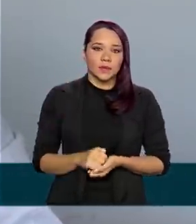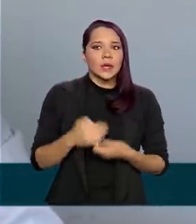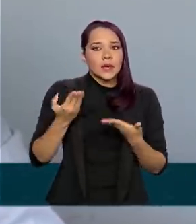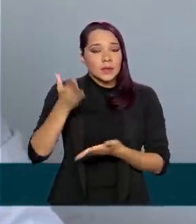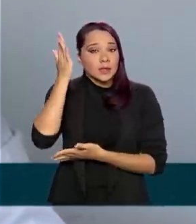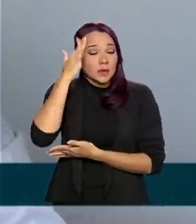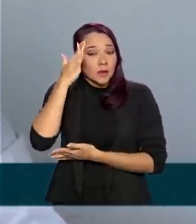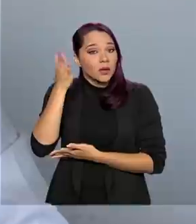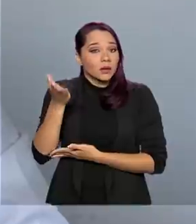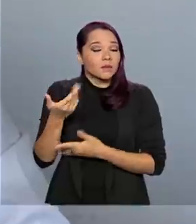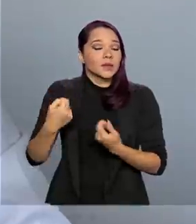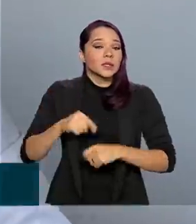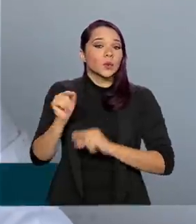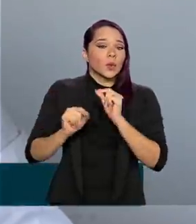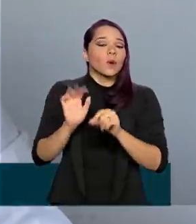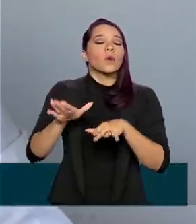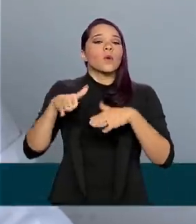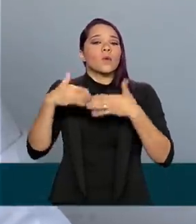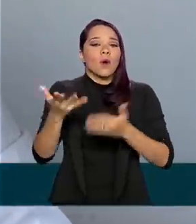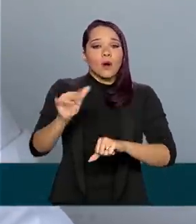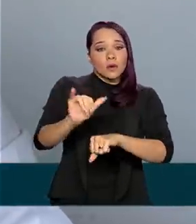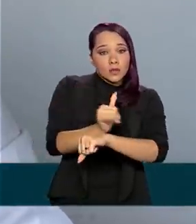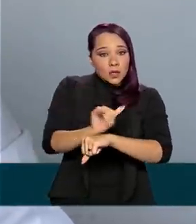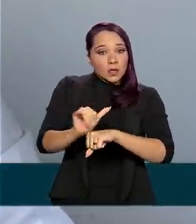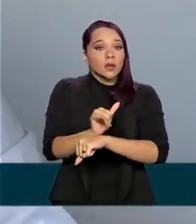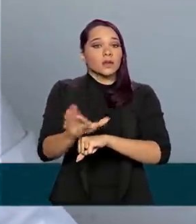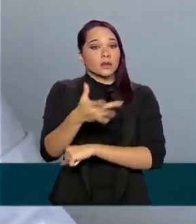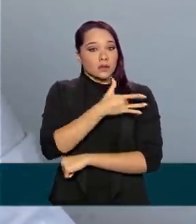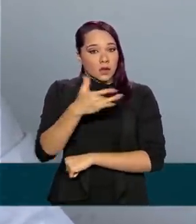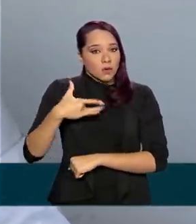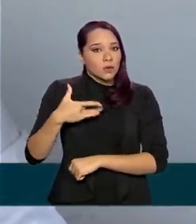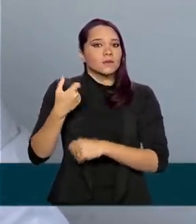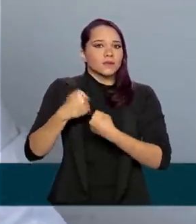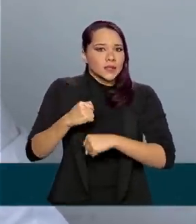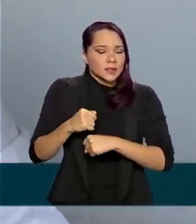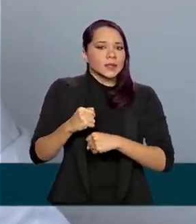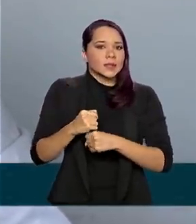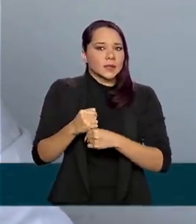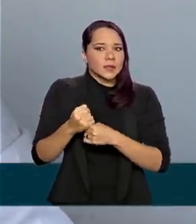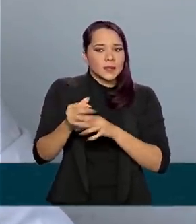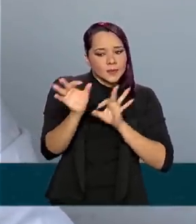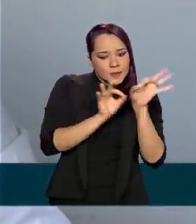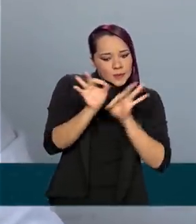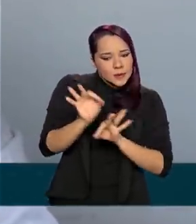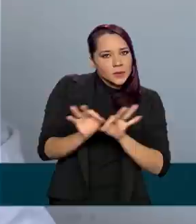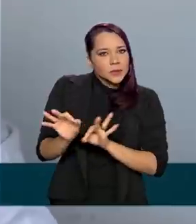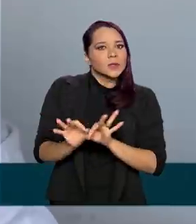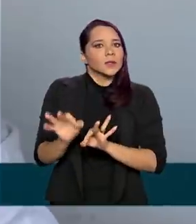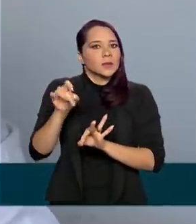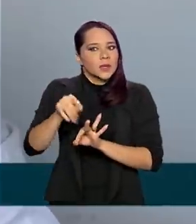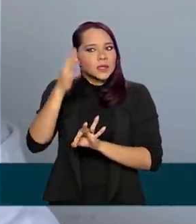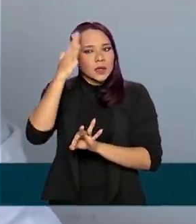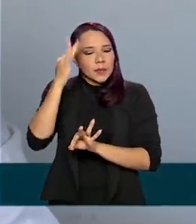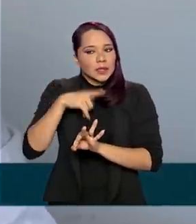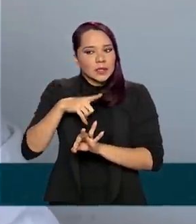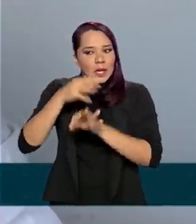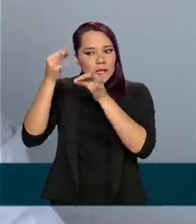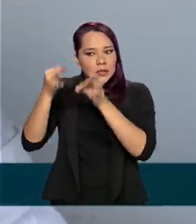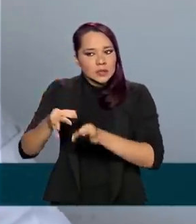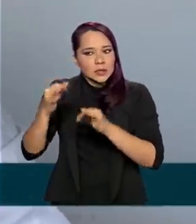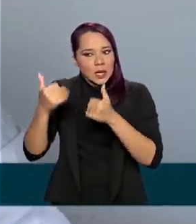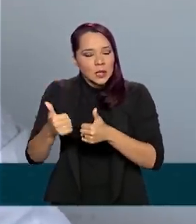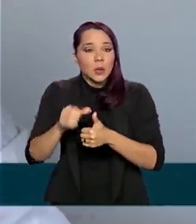saber a partir daí quais as medidas de saúde pública que nós vamos ter que tomar para realmente saber se estamos sendo